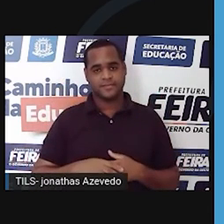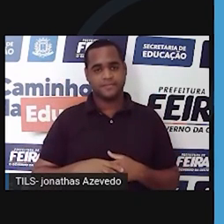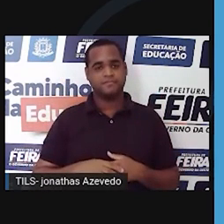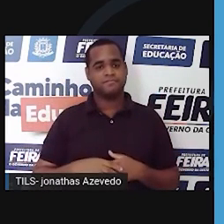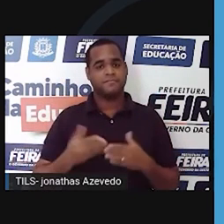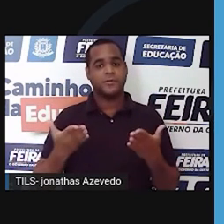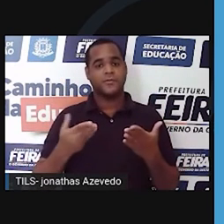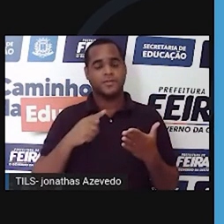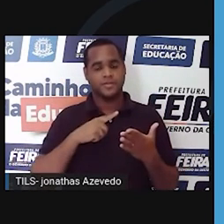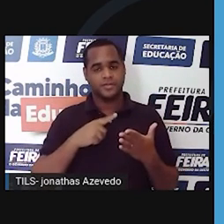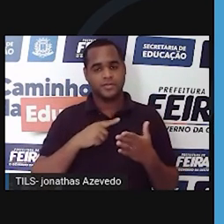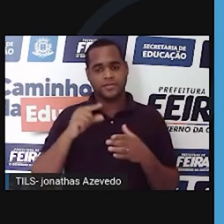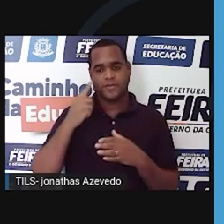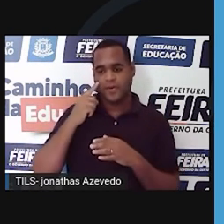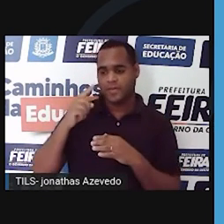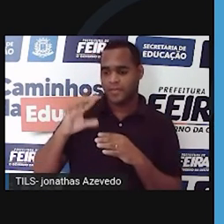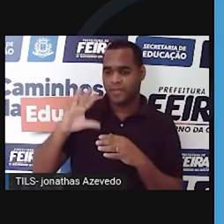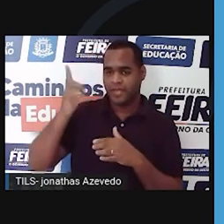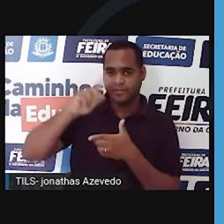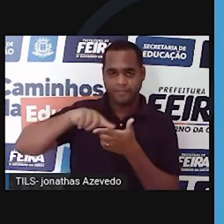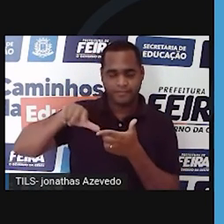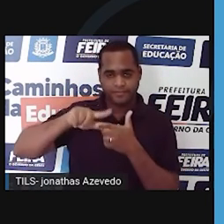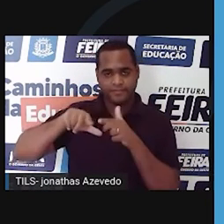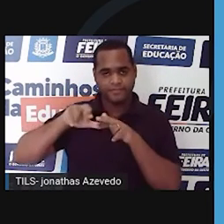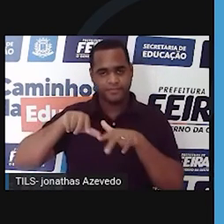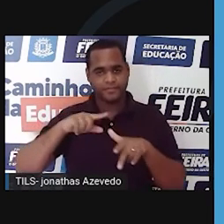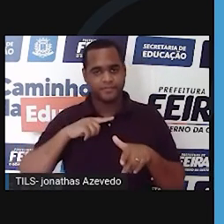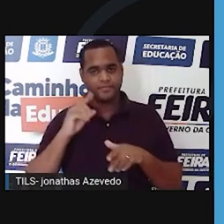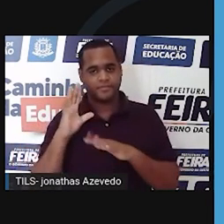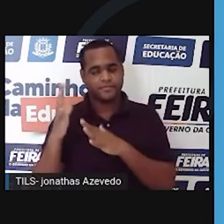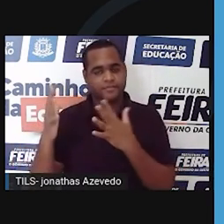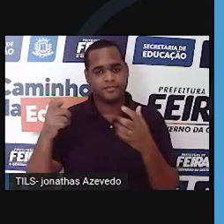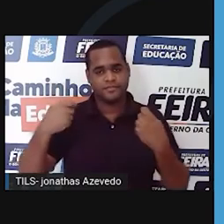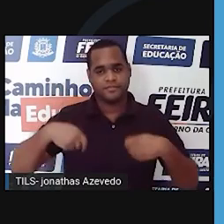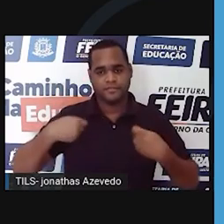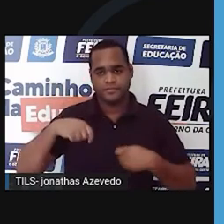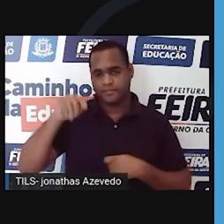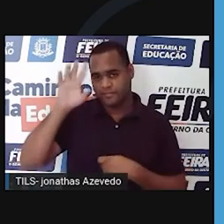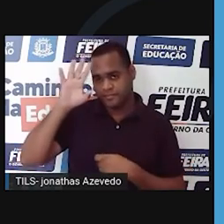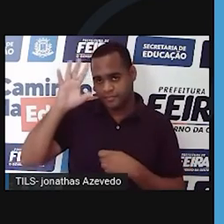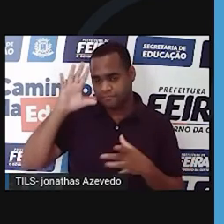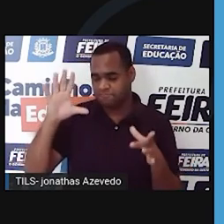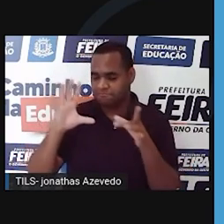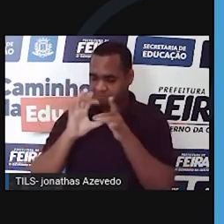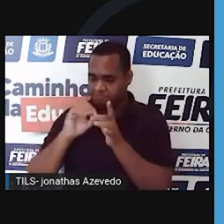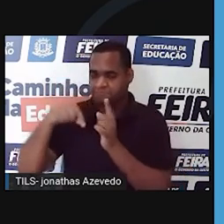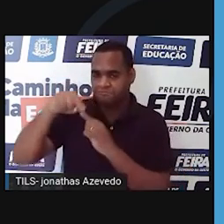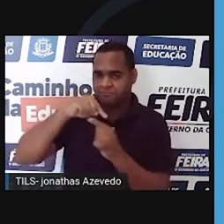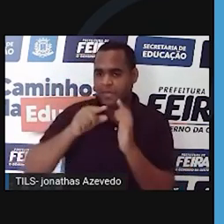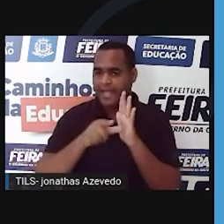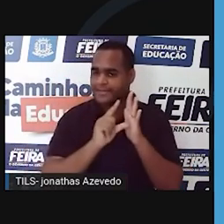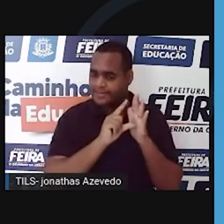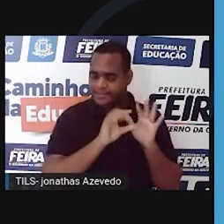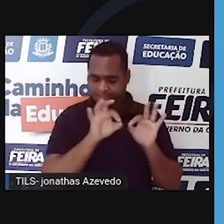assim como qualquer desastre o incêndio florestal a gente sim tem que pensar em trabalhar de forma preventiva.